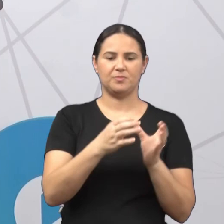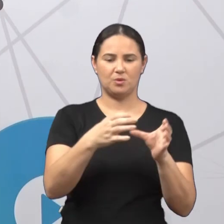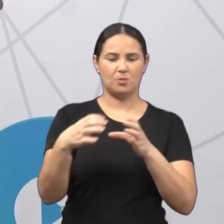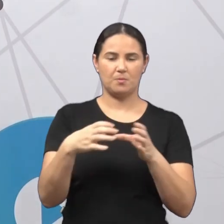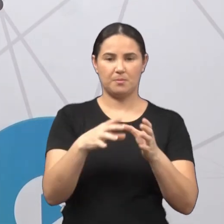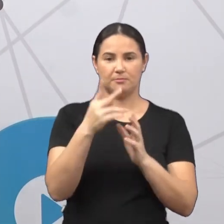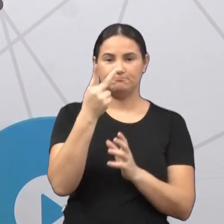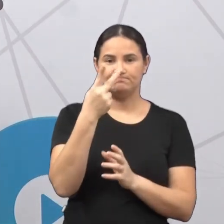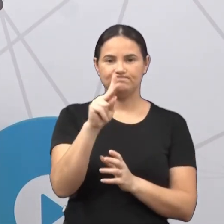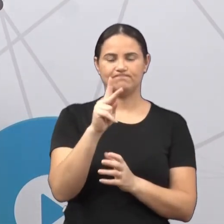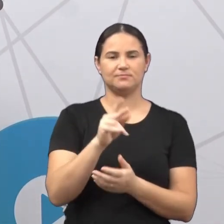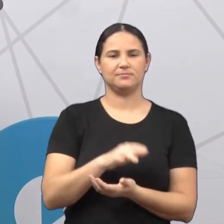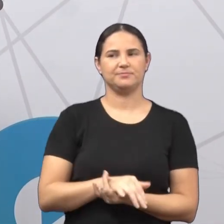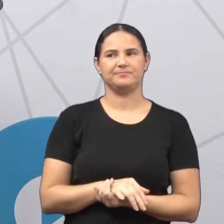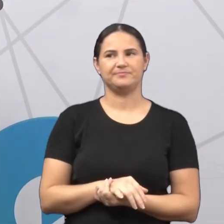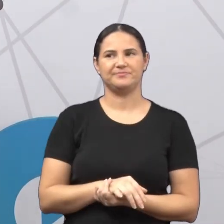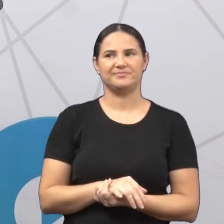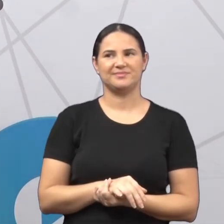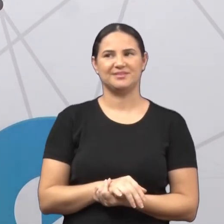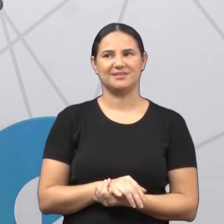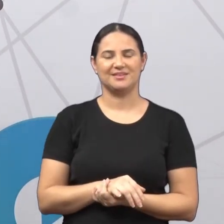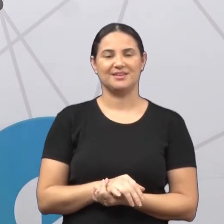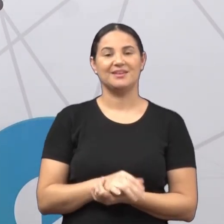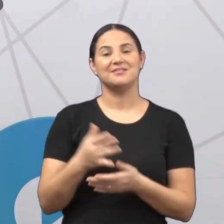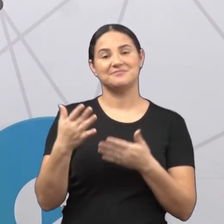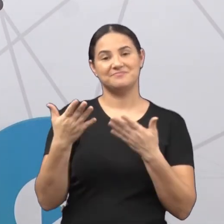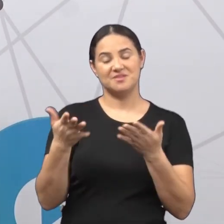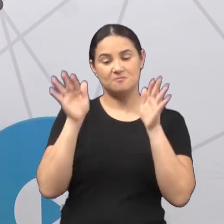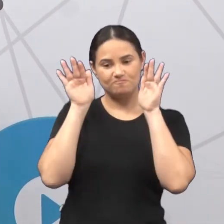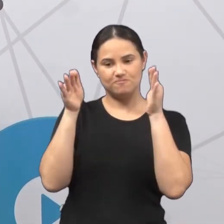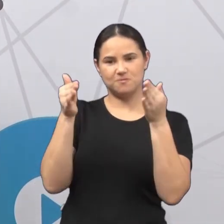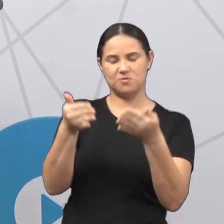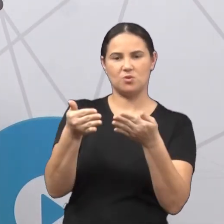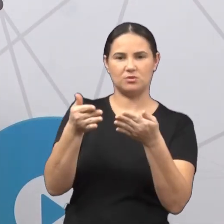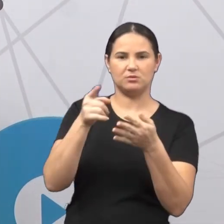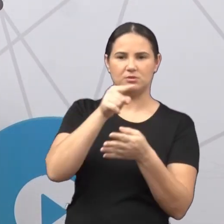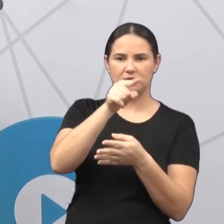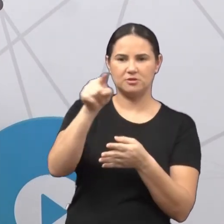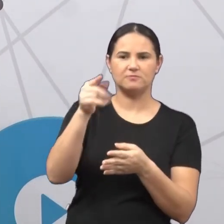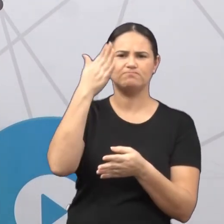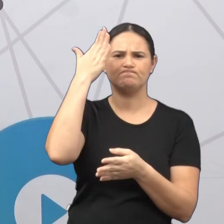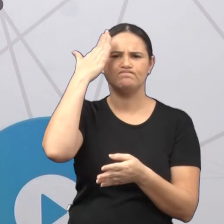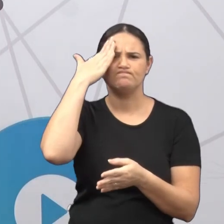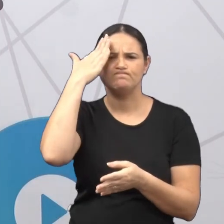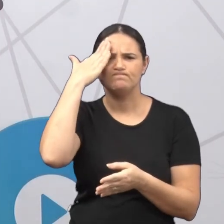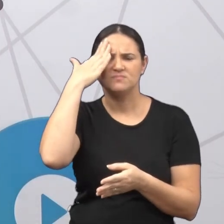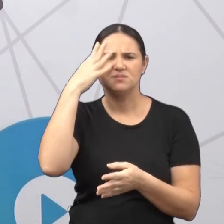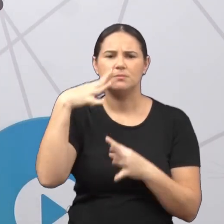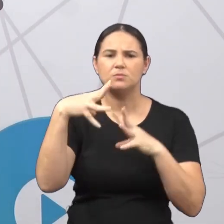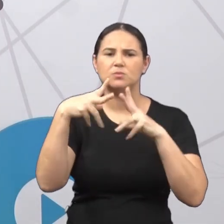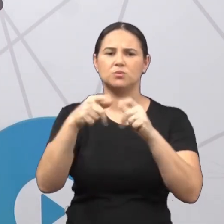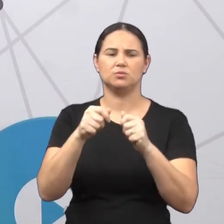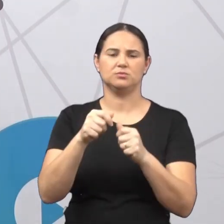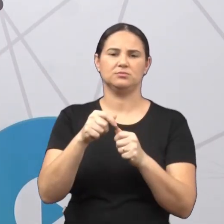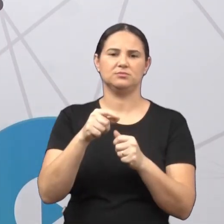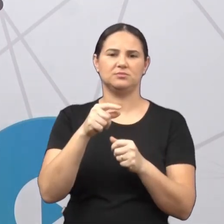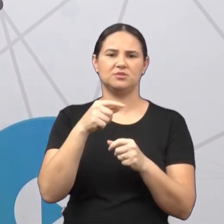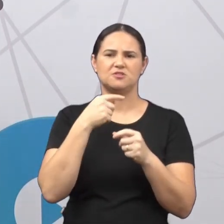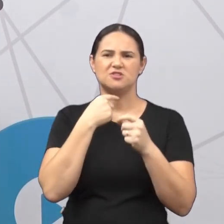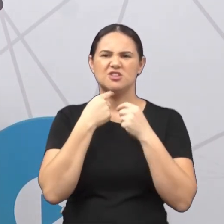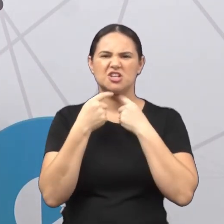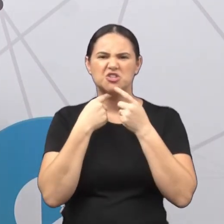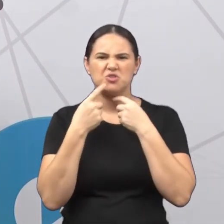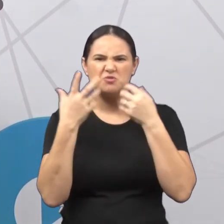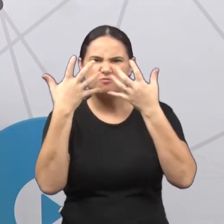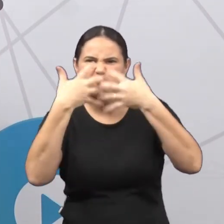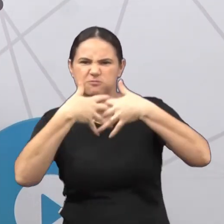de bairro. E esse é o meu foco, que você saiba tudo isso. E eu tenho certeza que você nunca mais vai confundir o